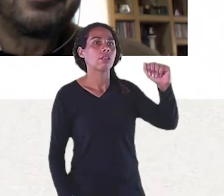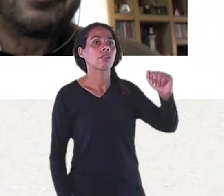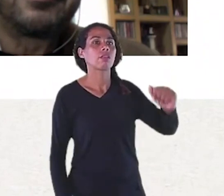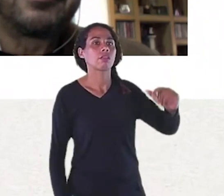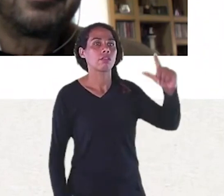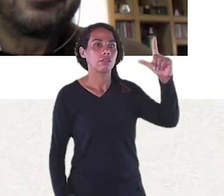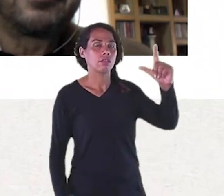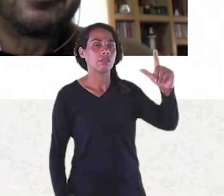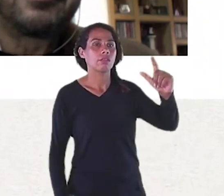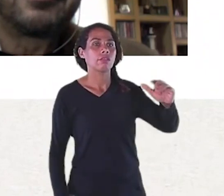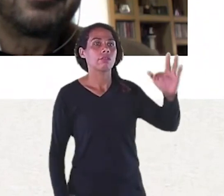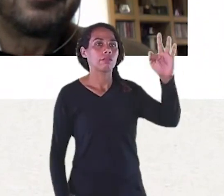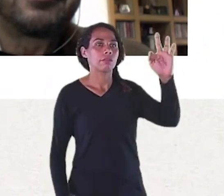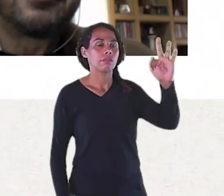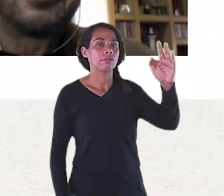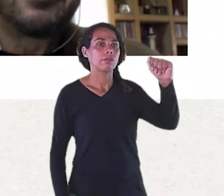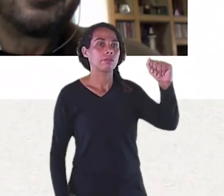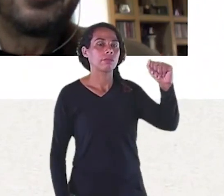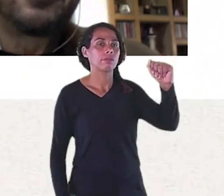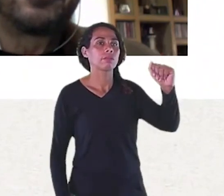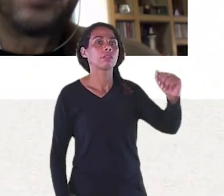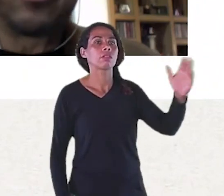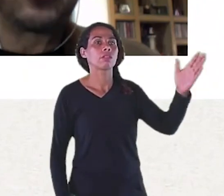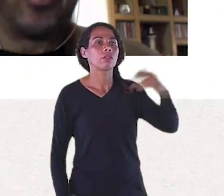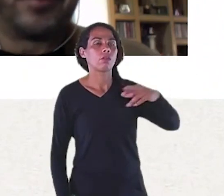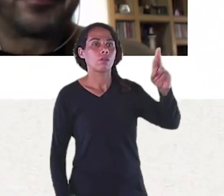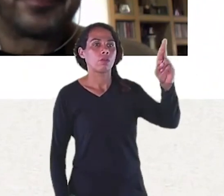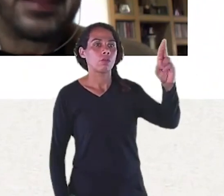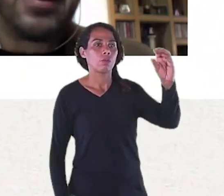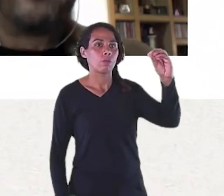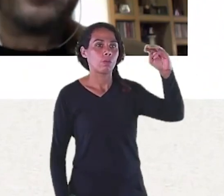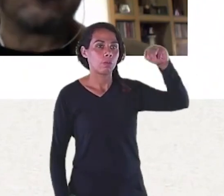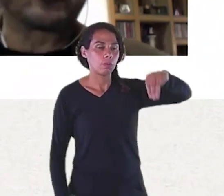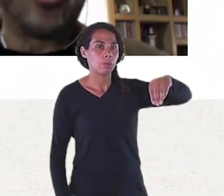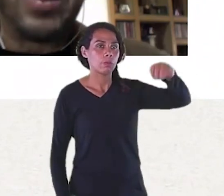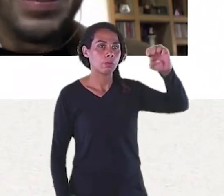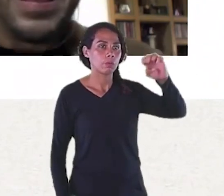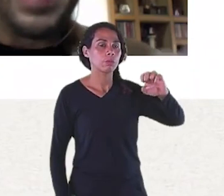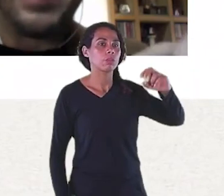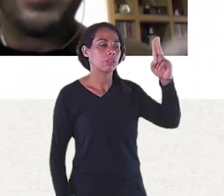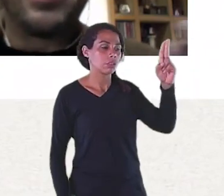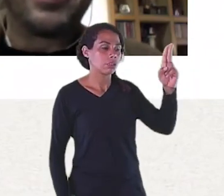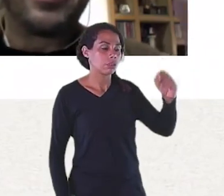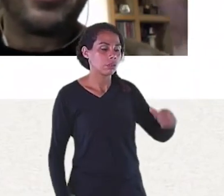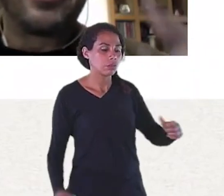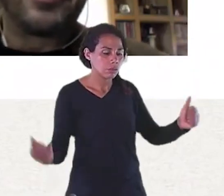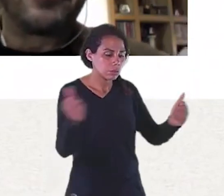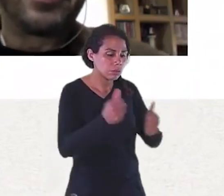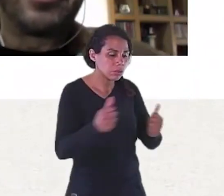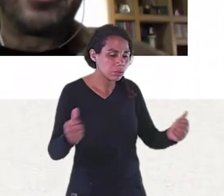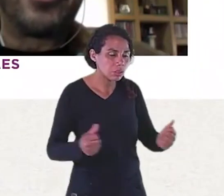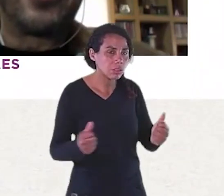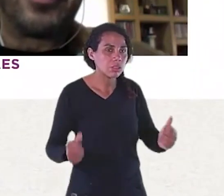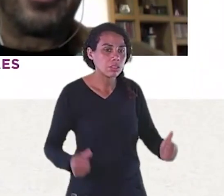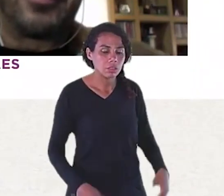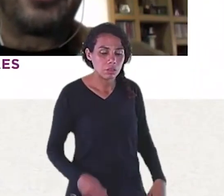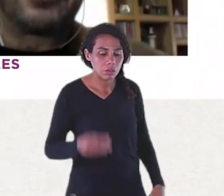É a meta do artista É a beleza É a beleza máxima É estética No seu plano Mais